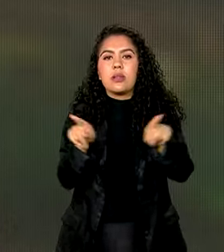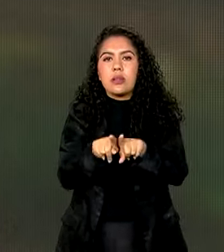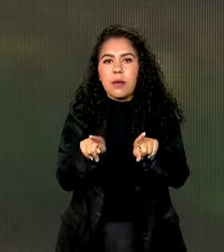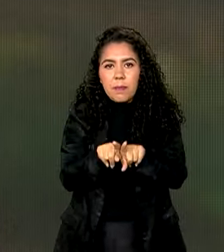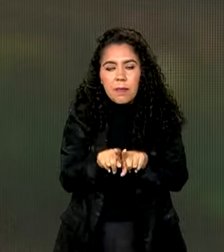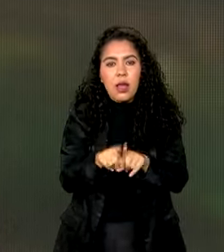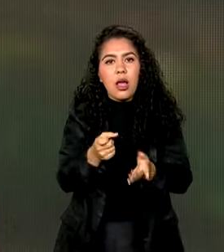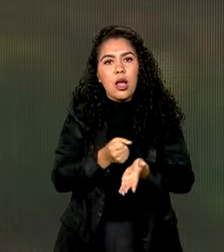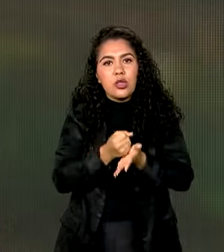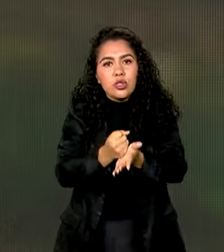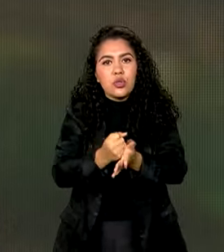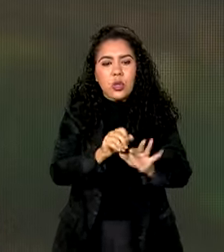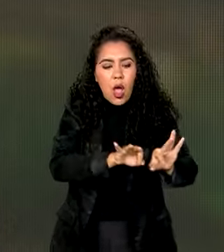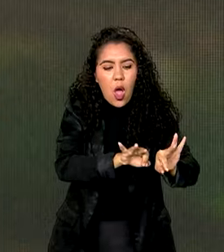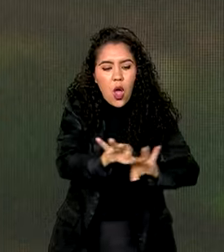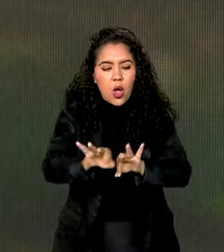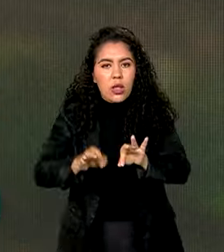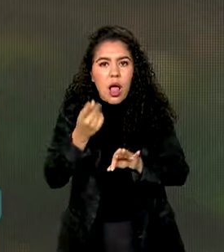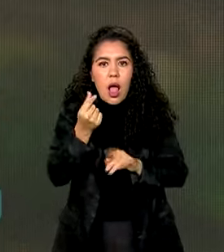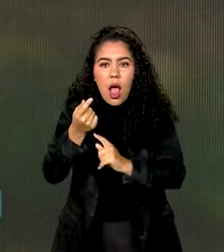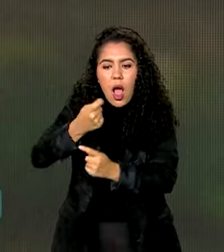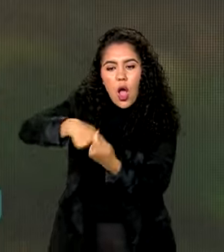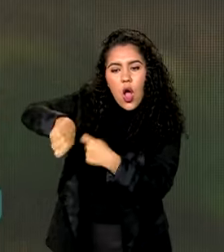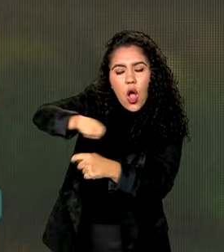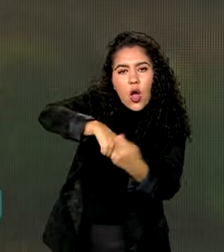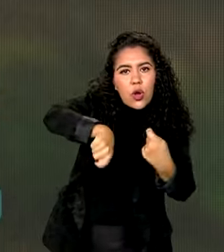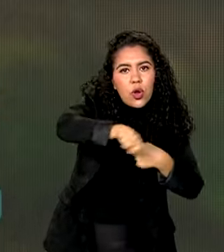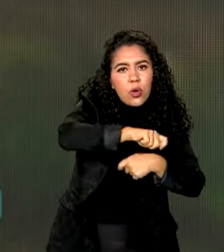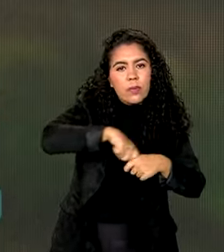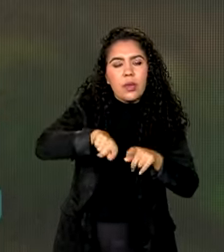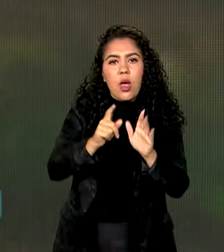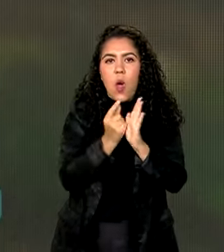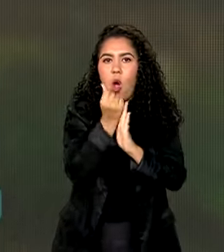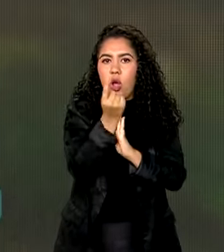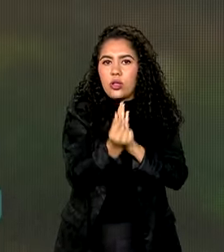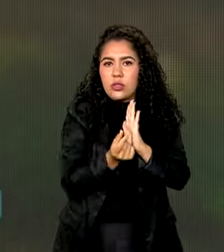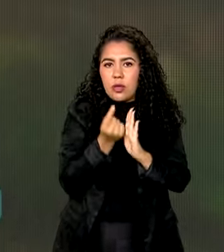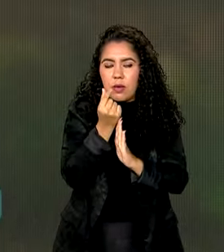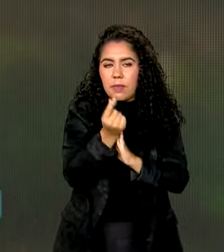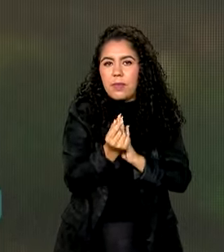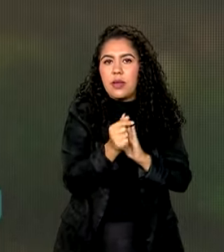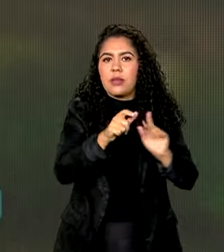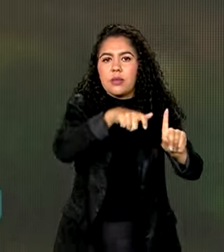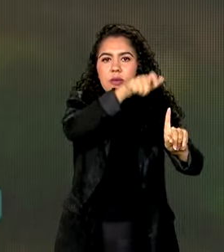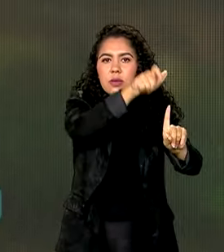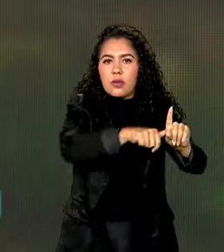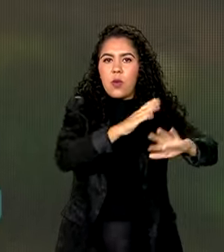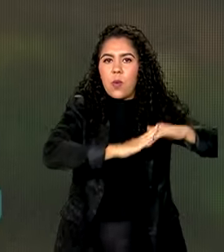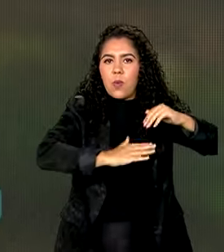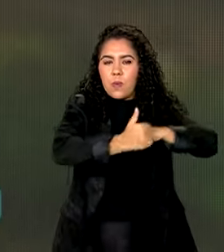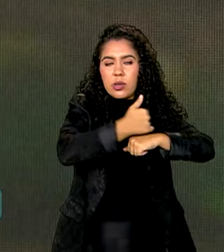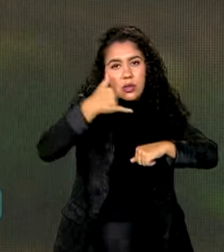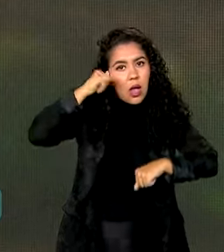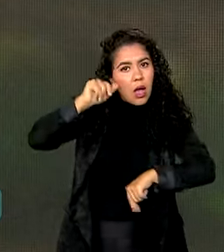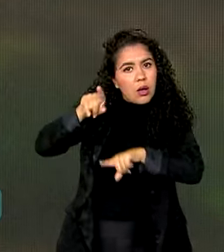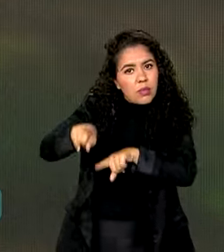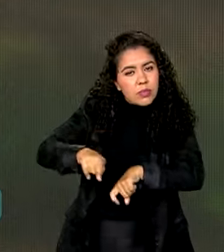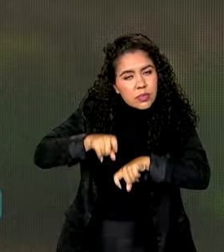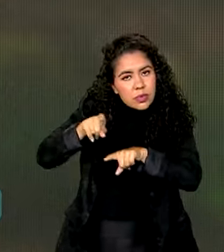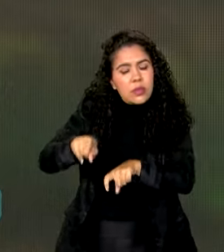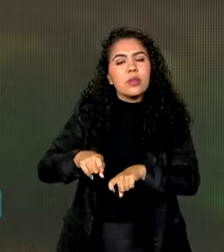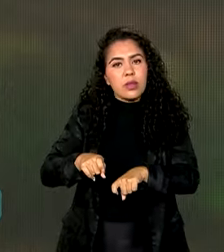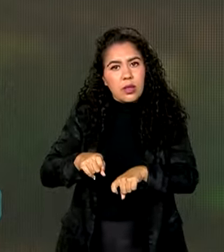a economia, o orçamento do pequeno agricultor familiar. E com essa